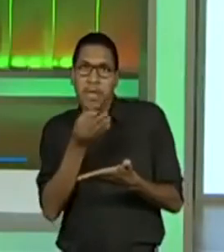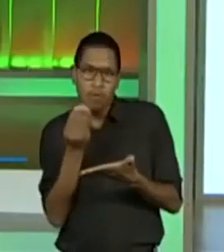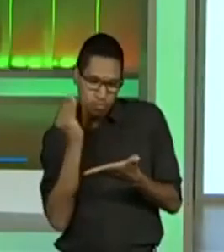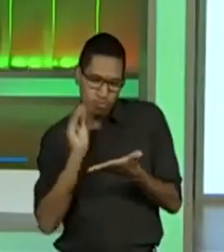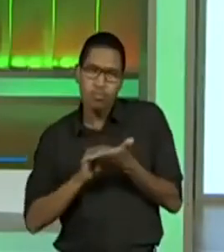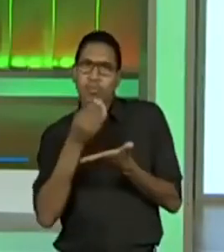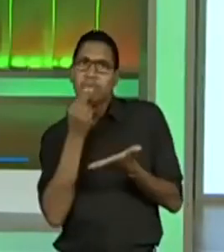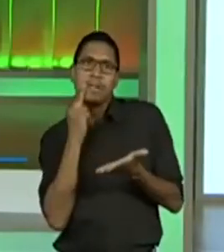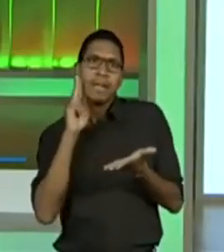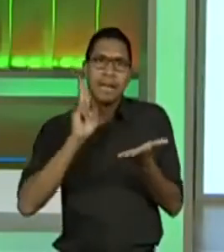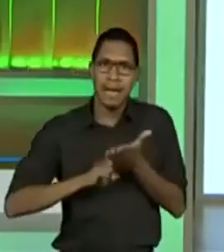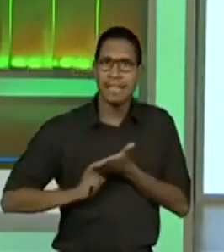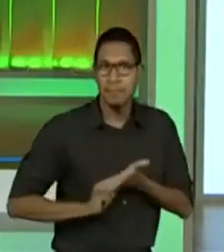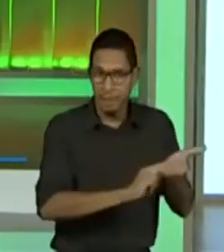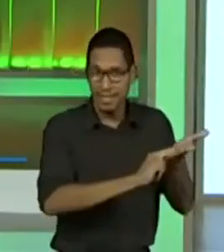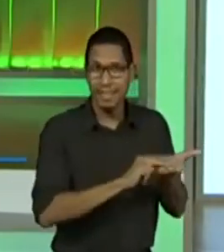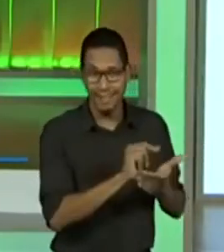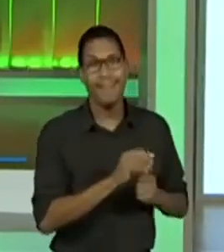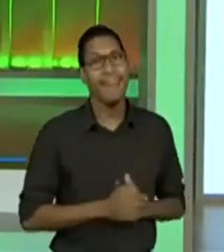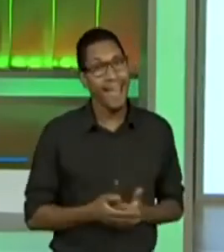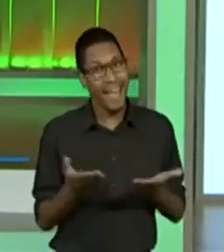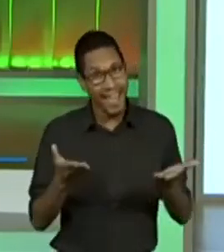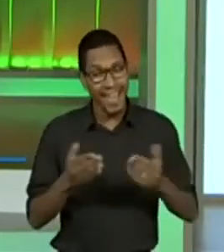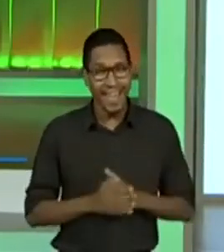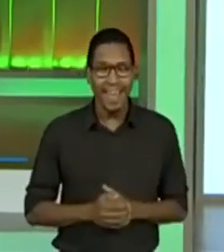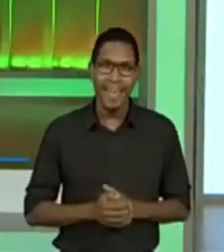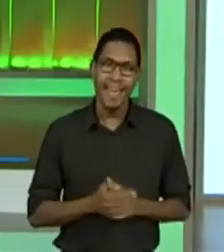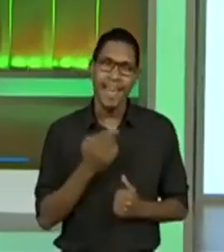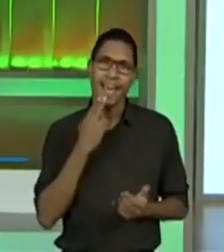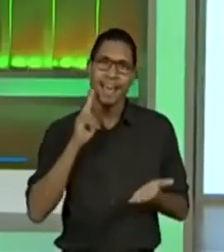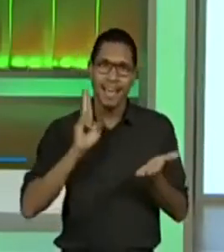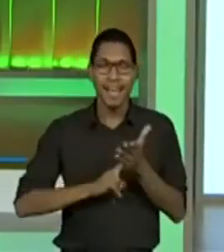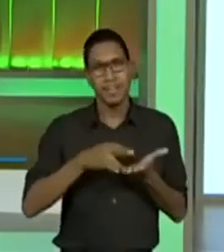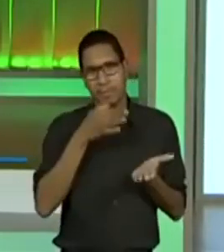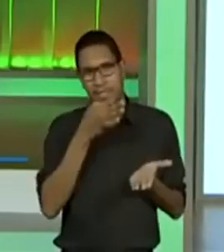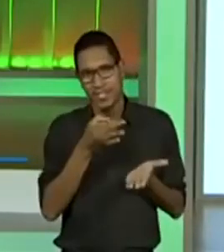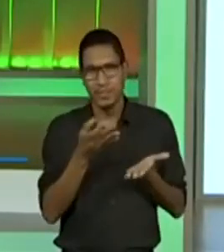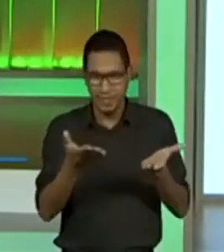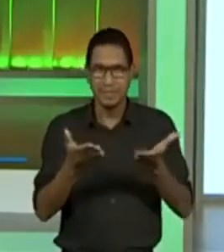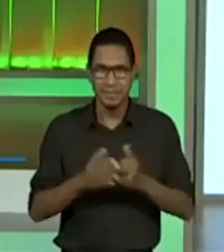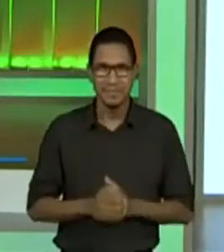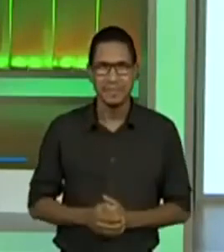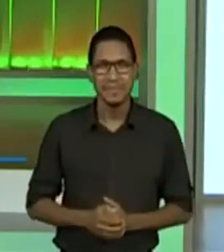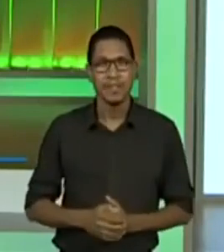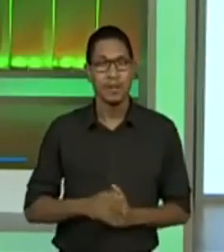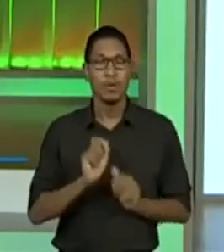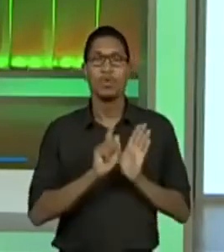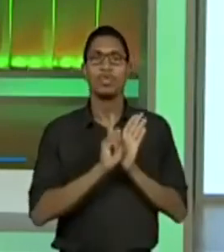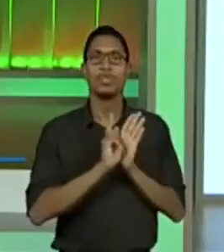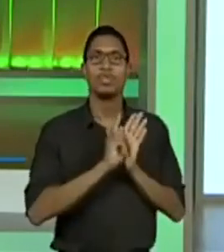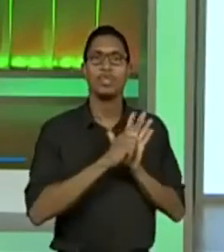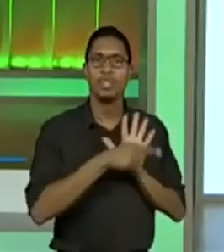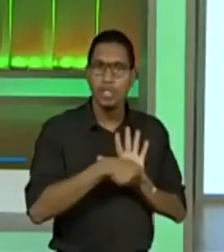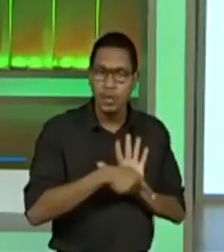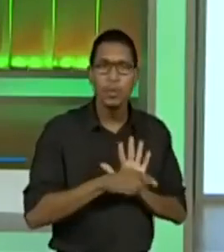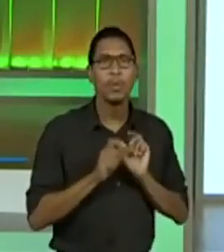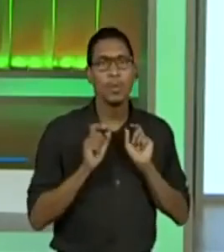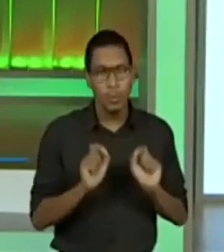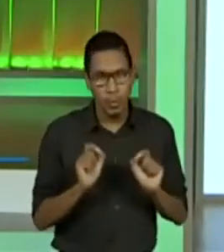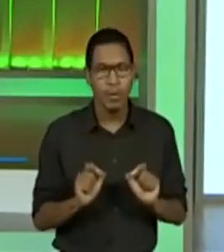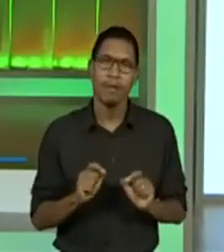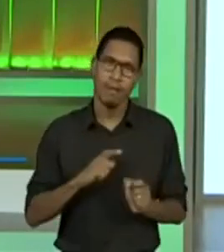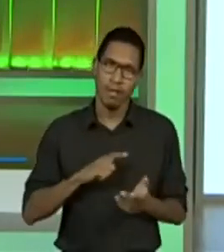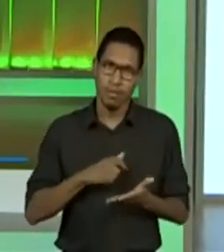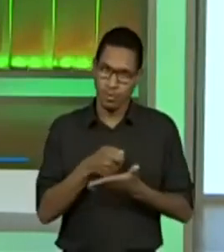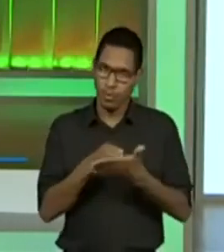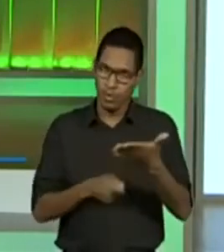tá? Mas, exatamente, é a carta opinativa de leitor. O gênero do nosso texto para